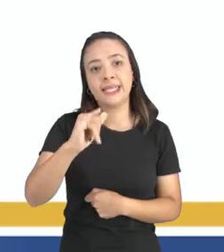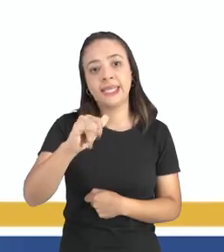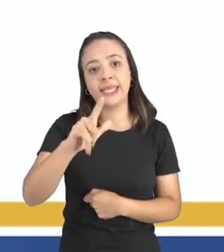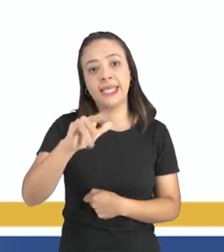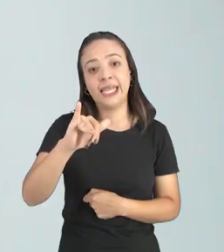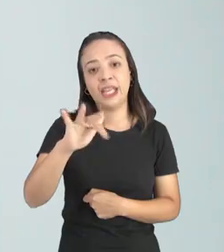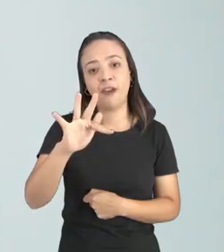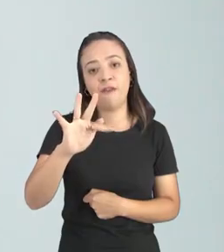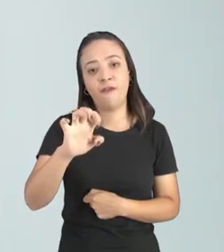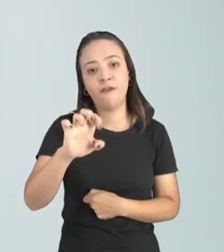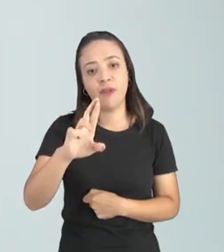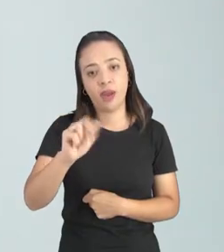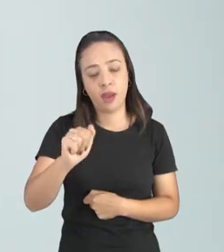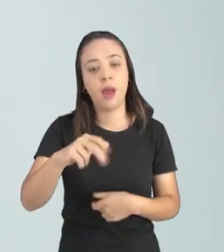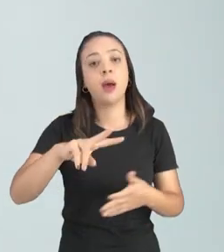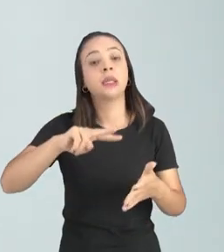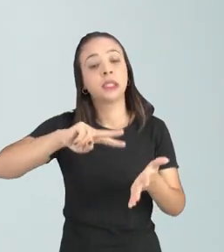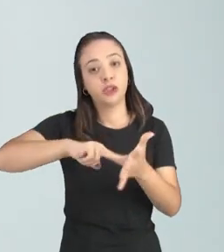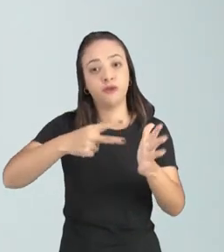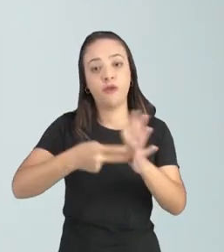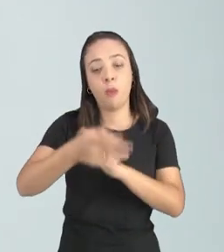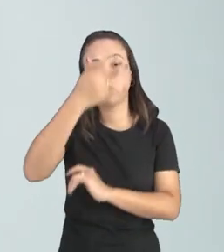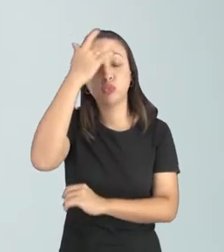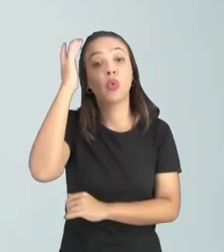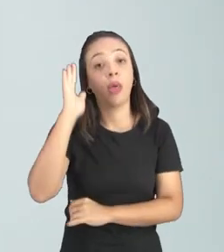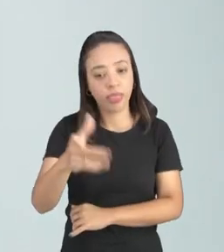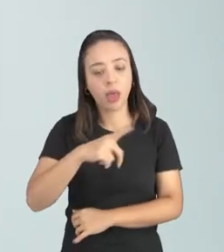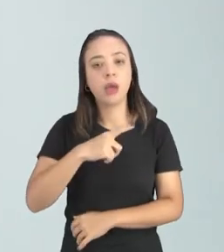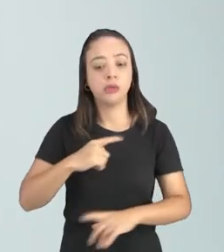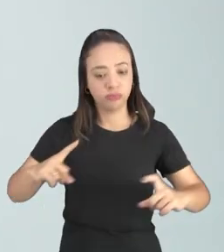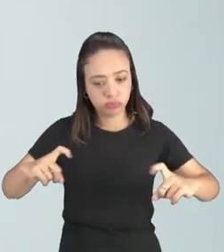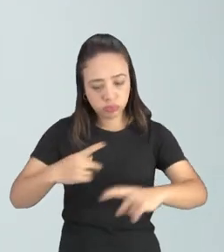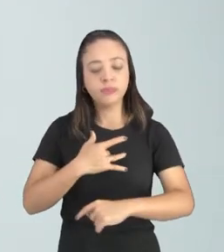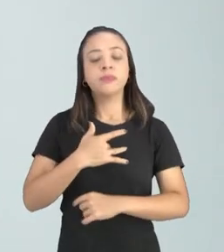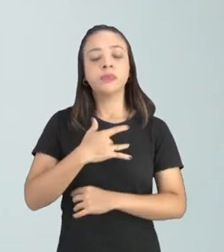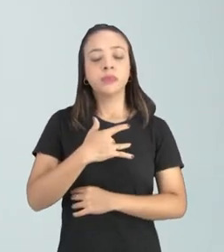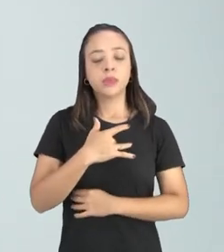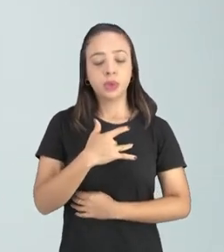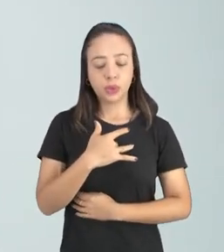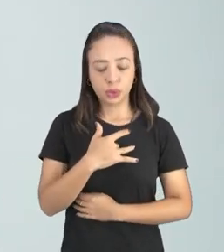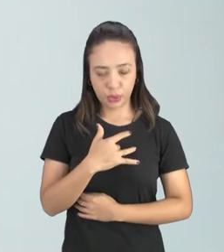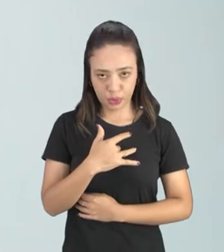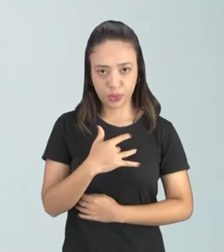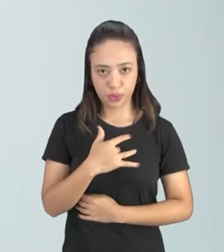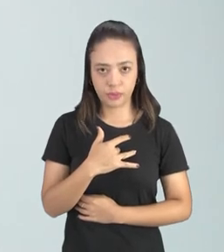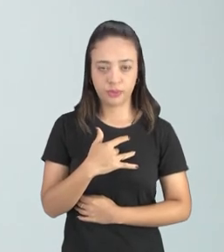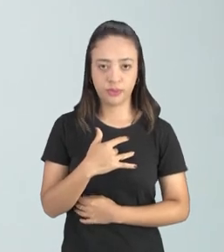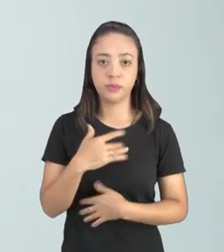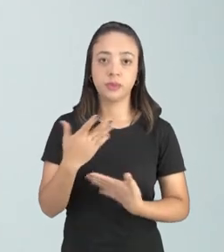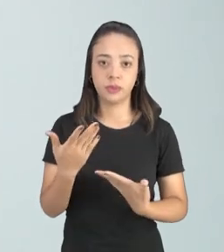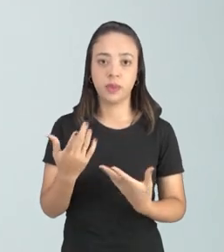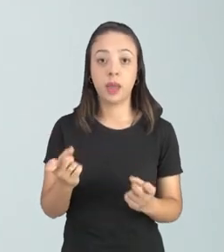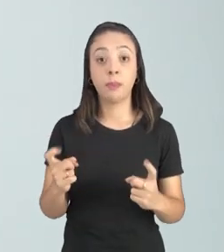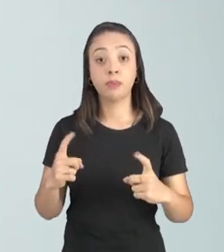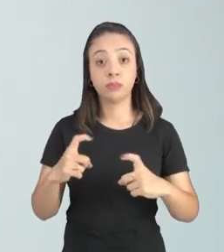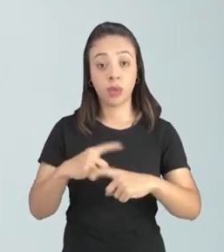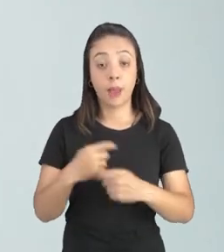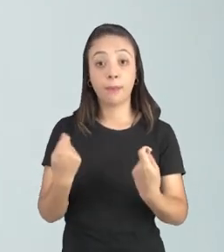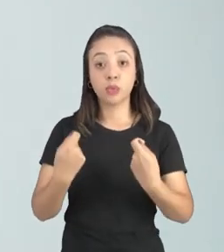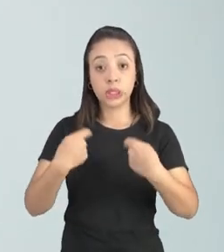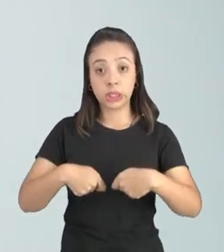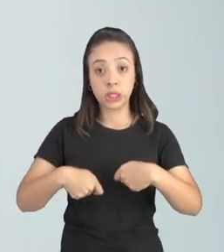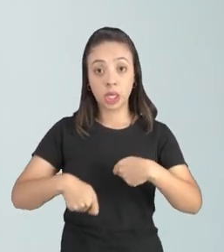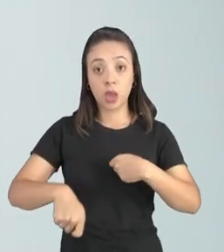tem a bactéria ativa tá ela aquela pessoa que a bactéria conseguiu se proliferar de maneira